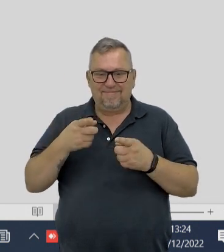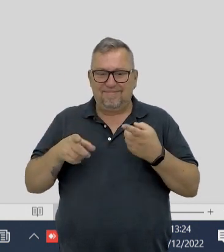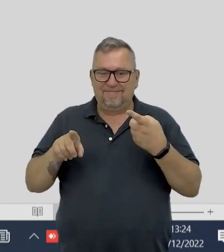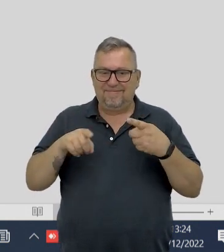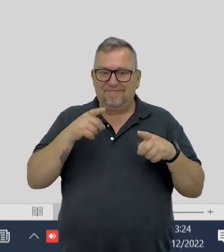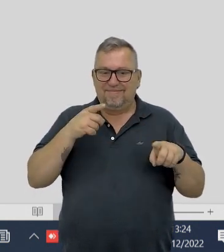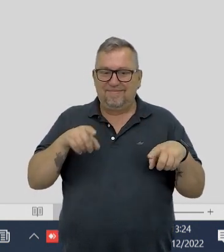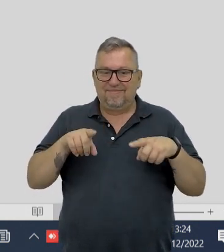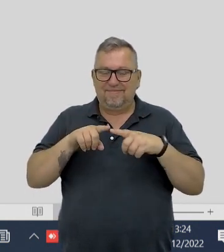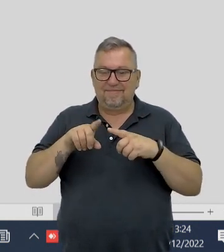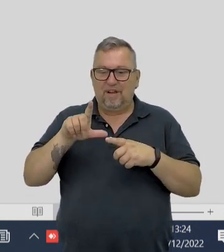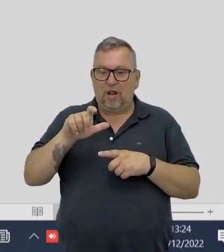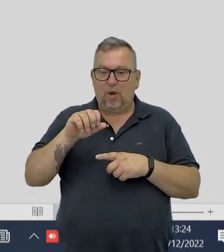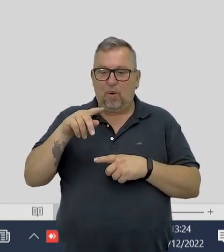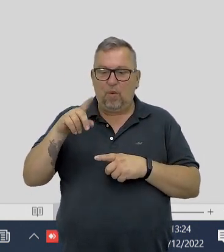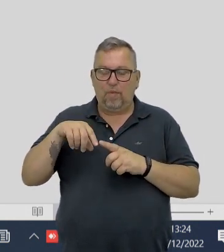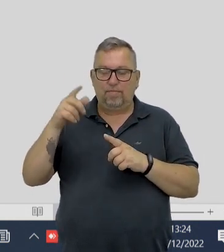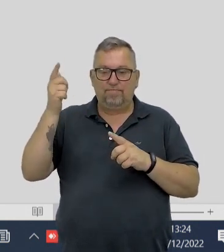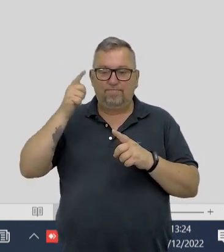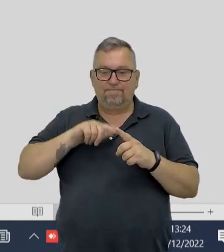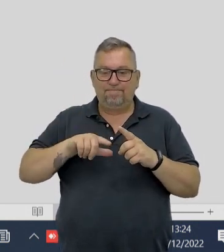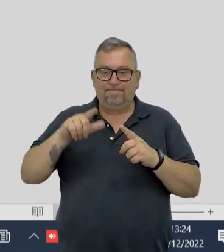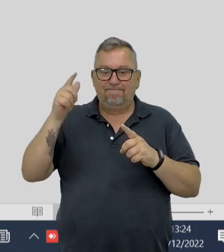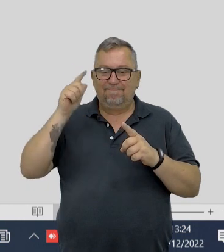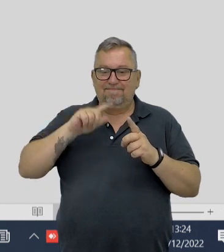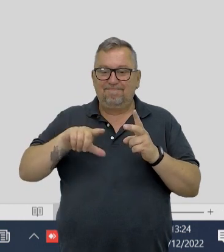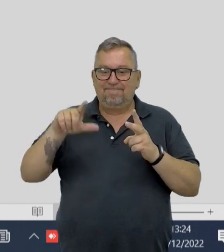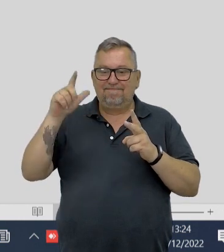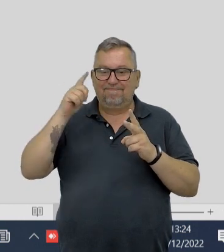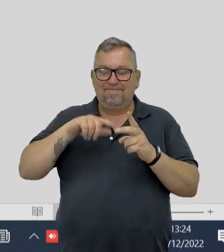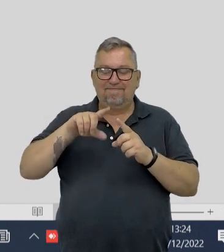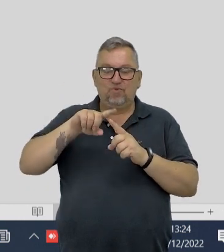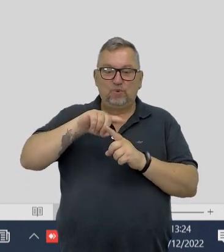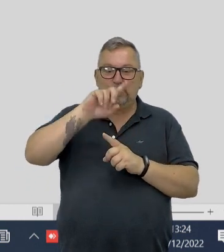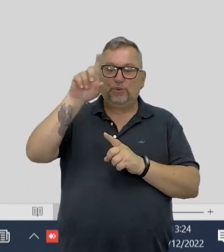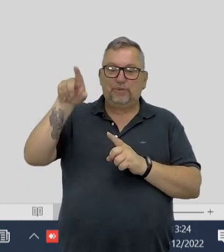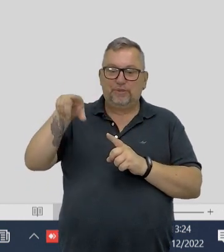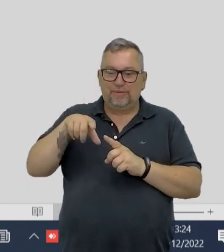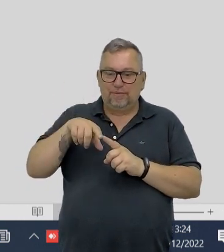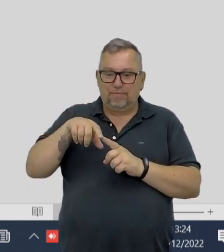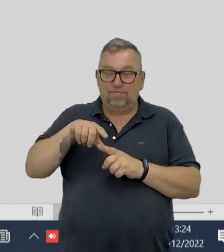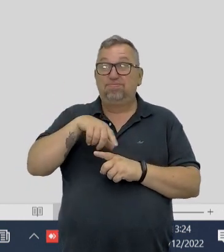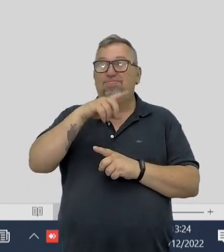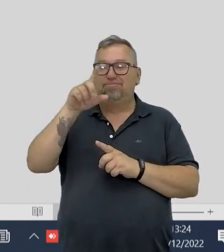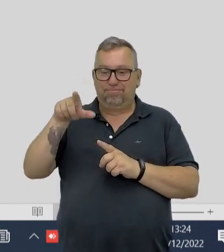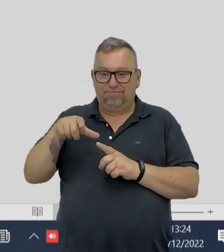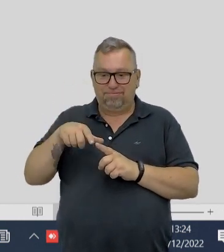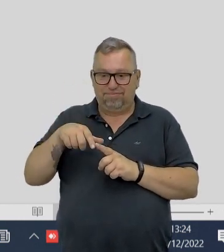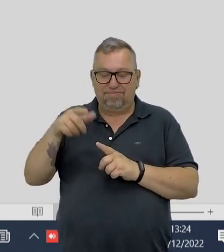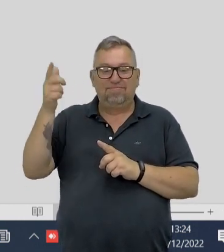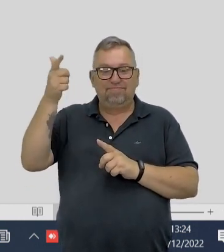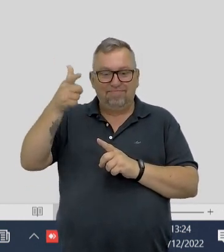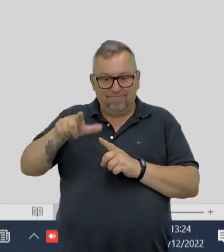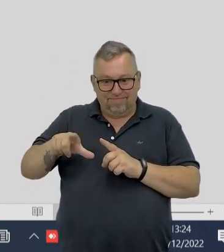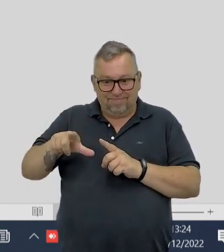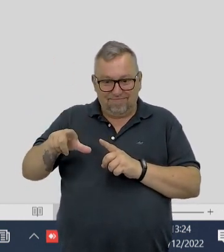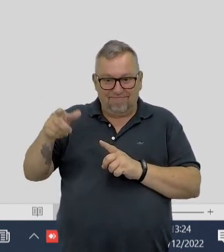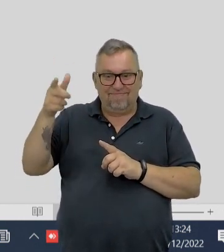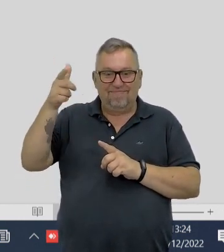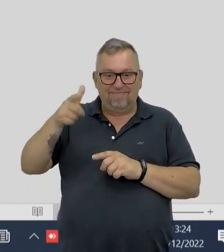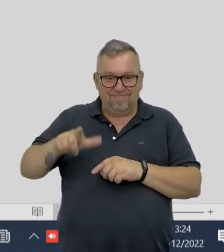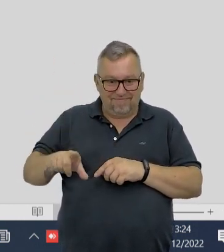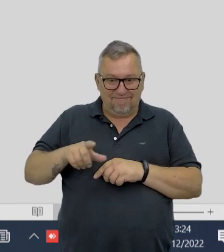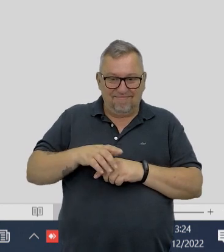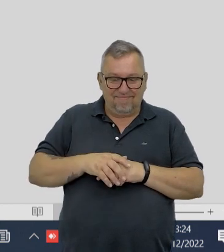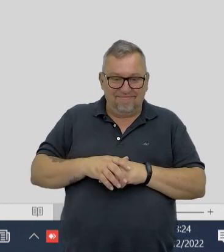quando uma música está em loop, quer dizer que a música está repetindo, não é? A música está virando, virando, virando. Se você curte música